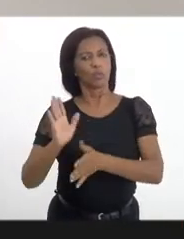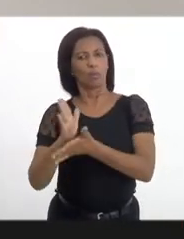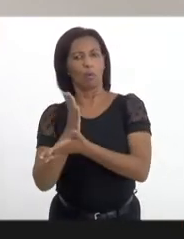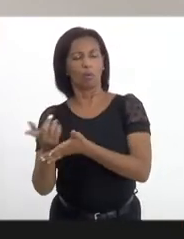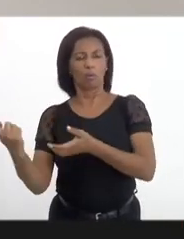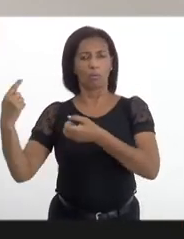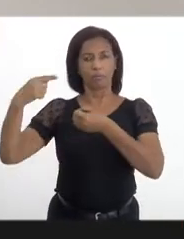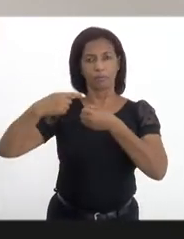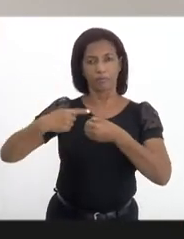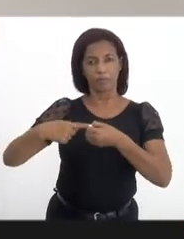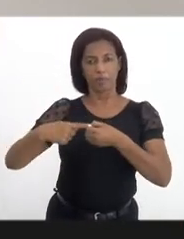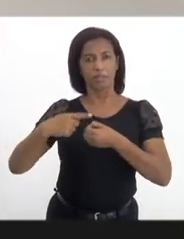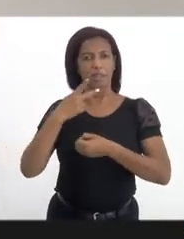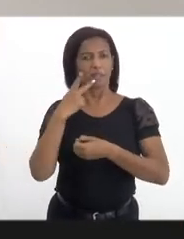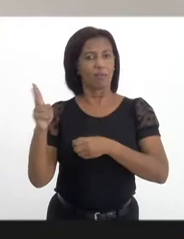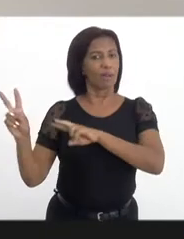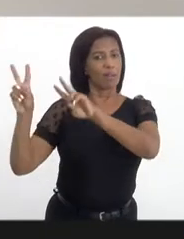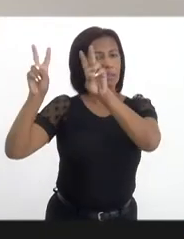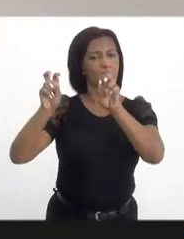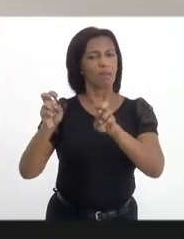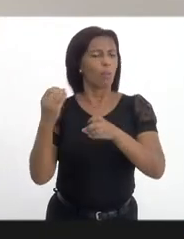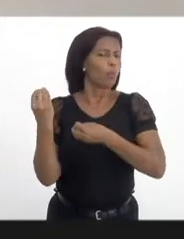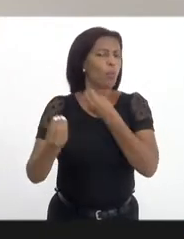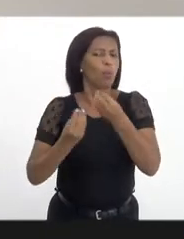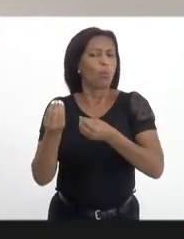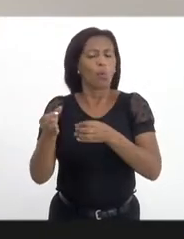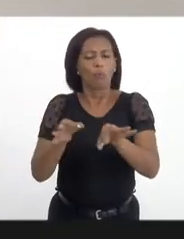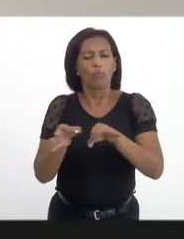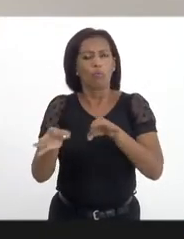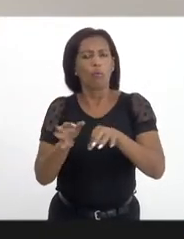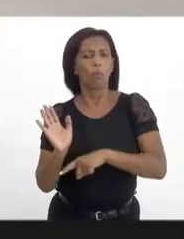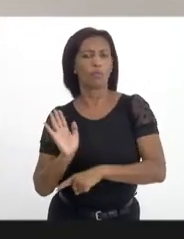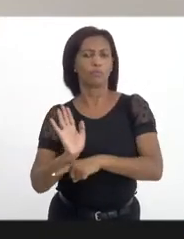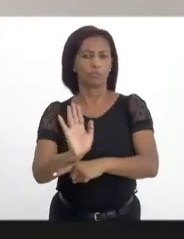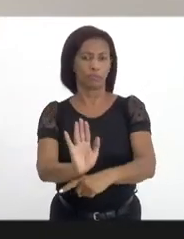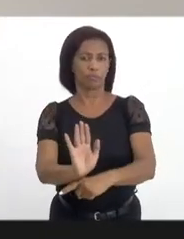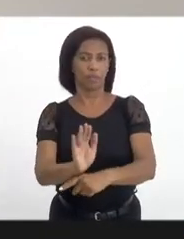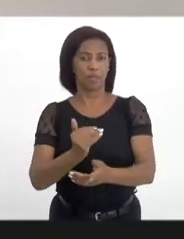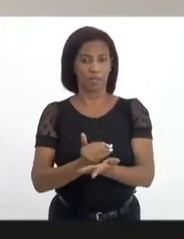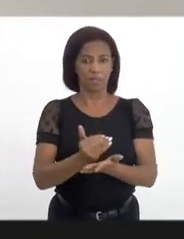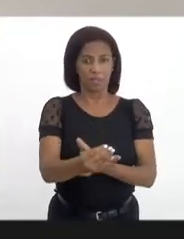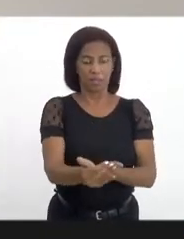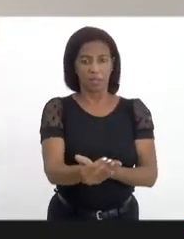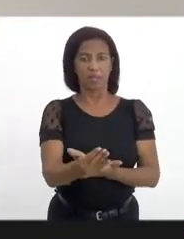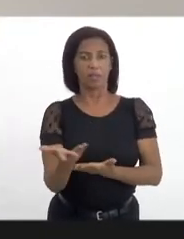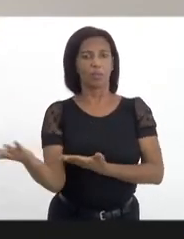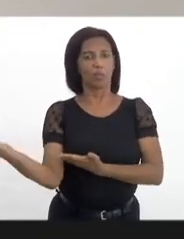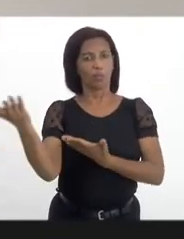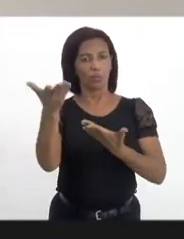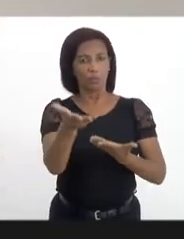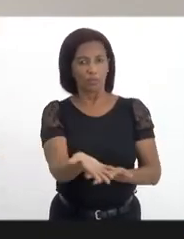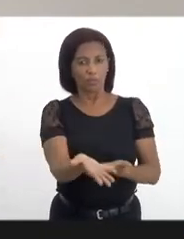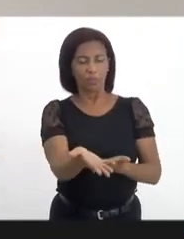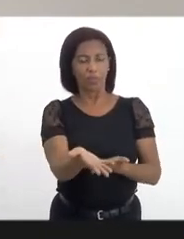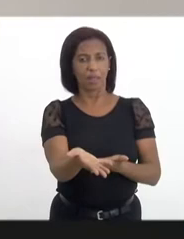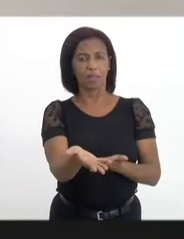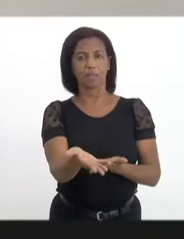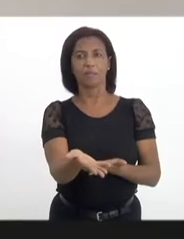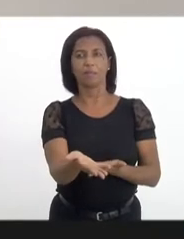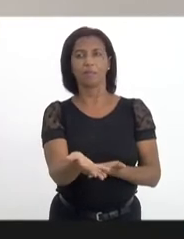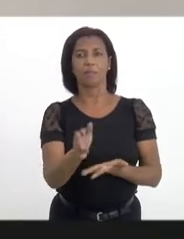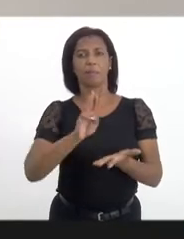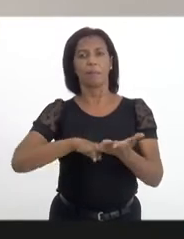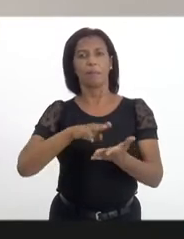tema e saber de que forma podemos contribuir. Inicialmente eu gostaria de passar a palavra para os